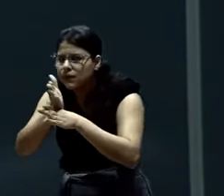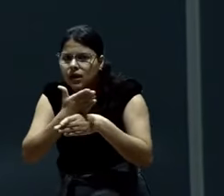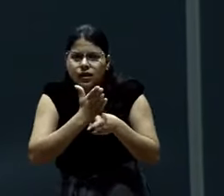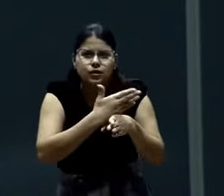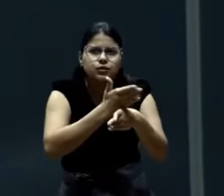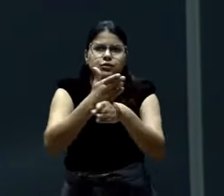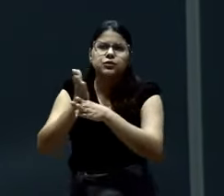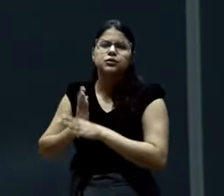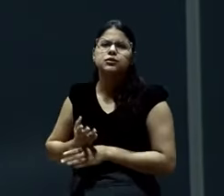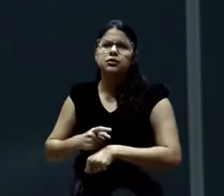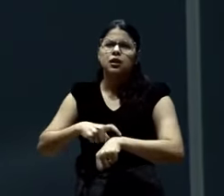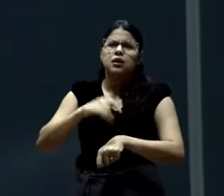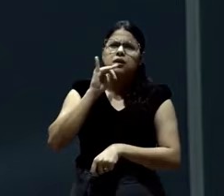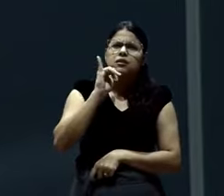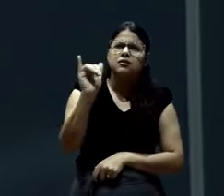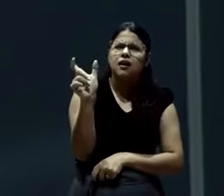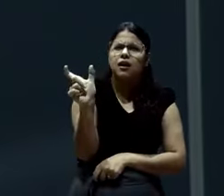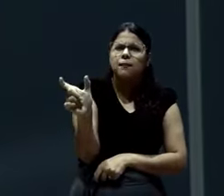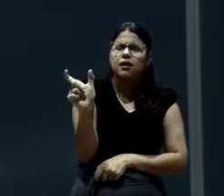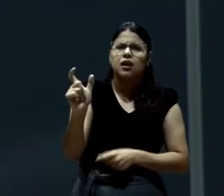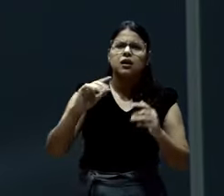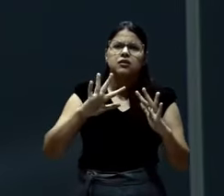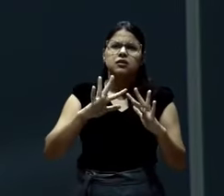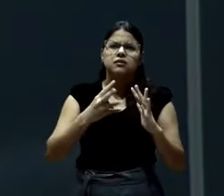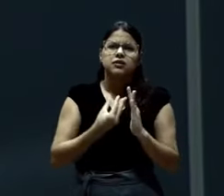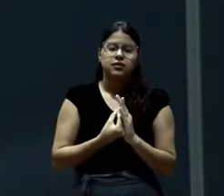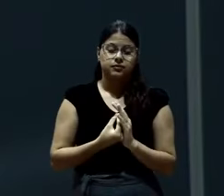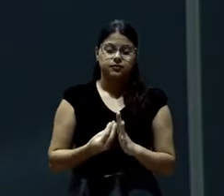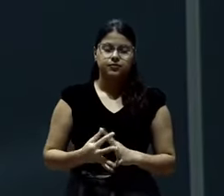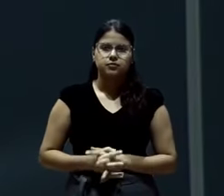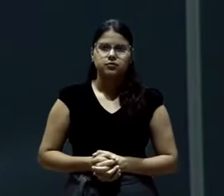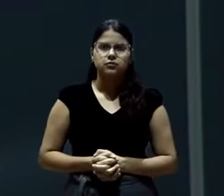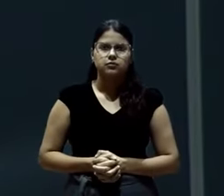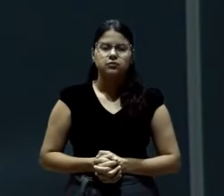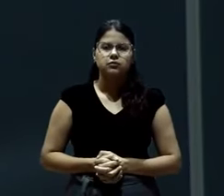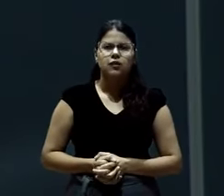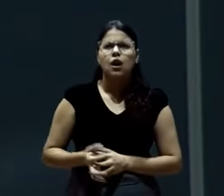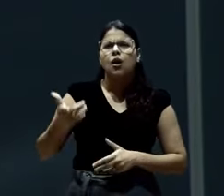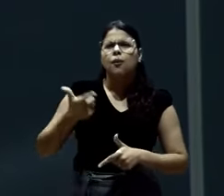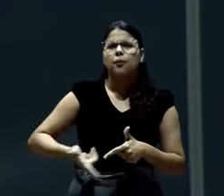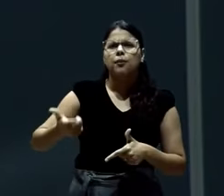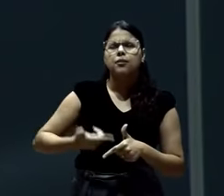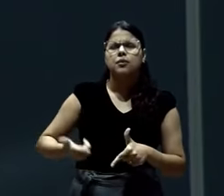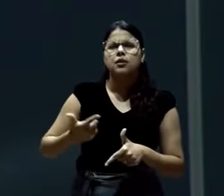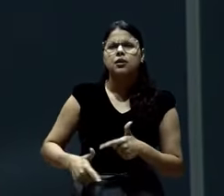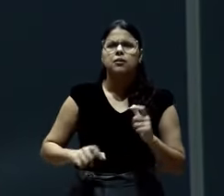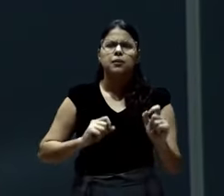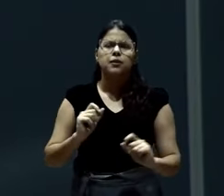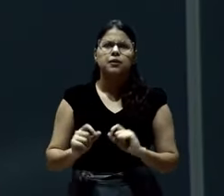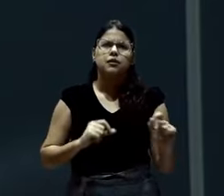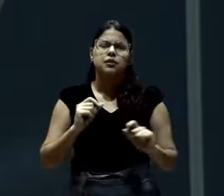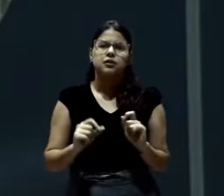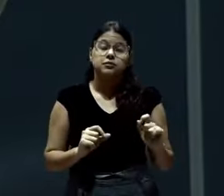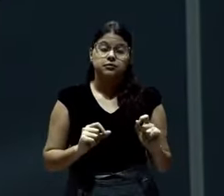de igreja. E o grande problema que eu vejo quando a gente se perde, é